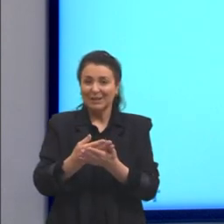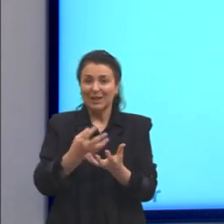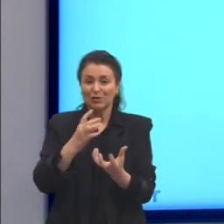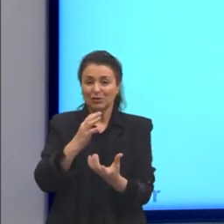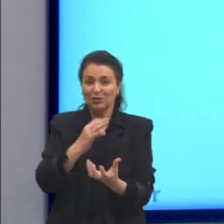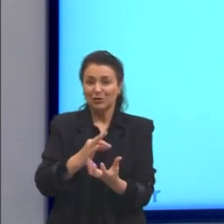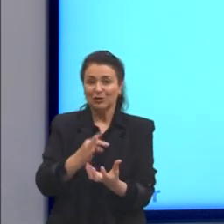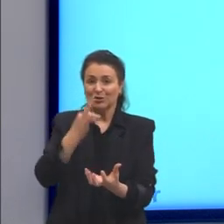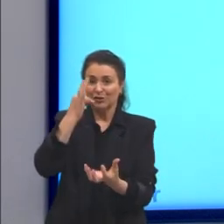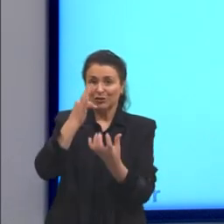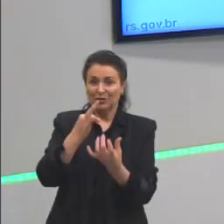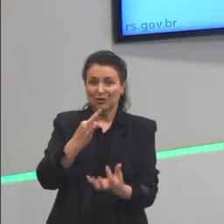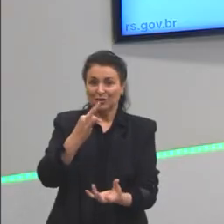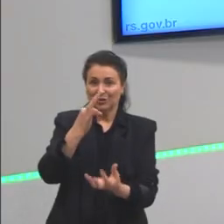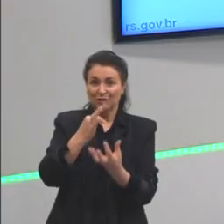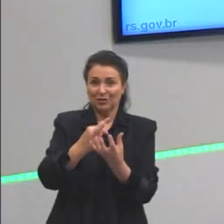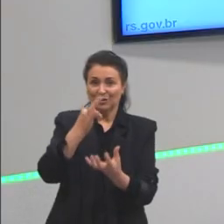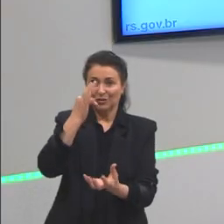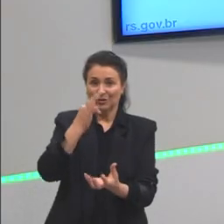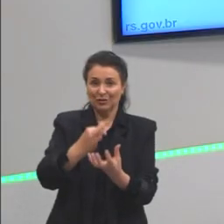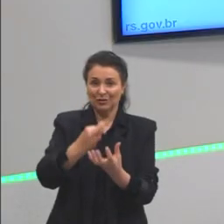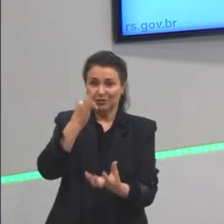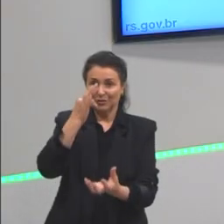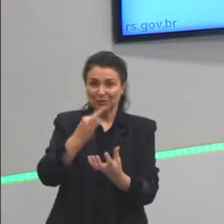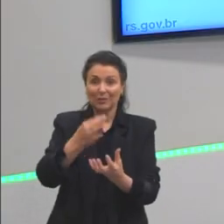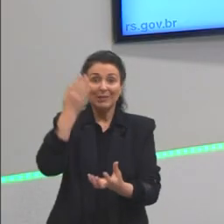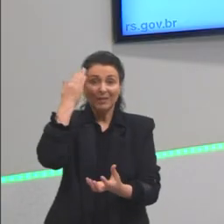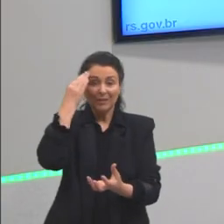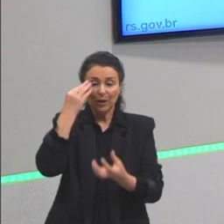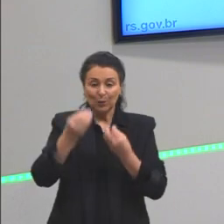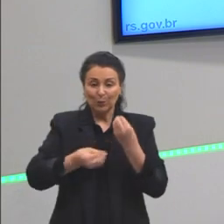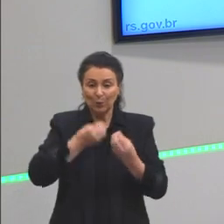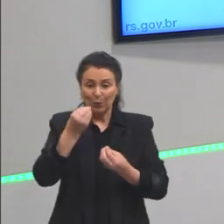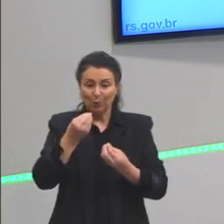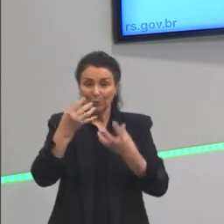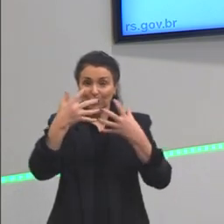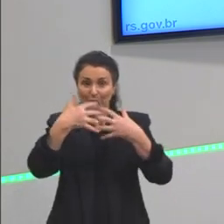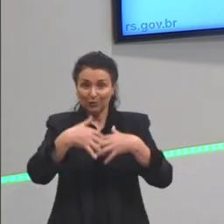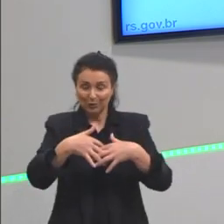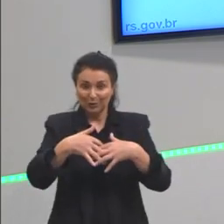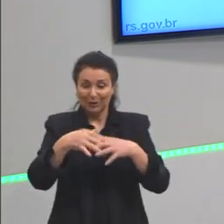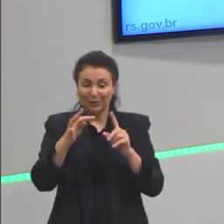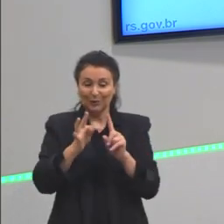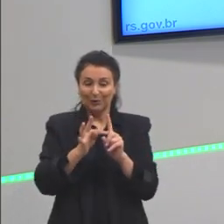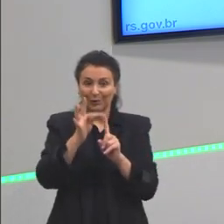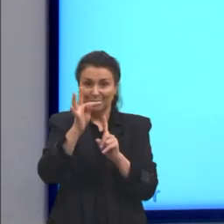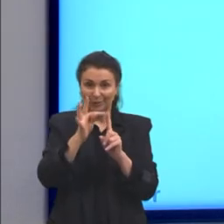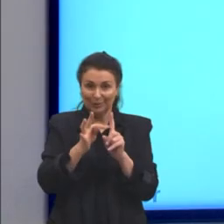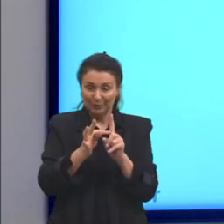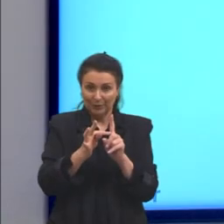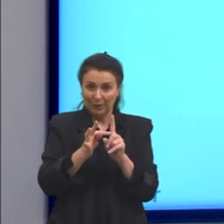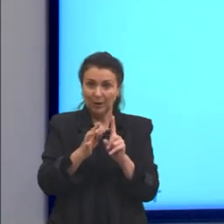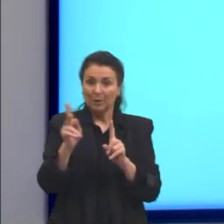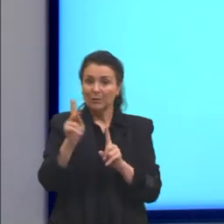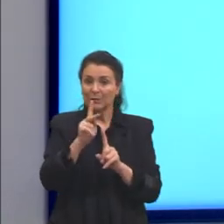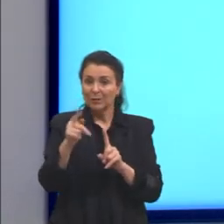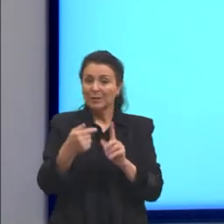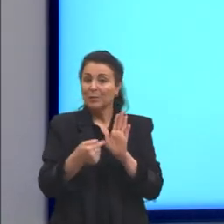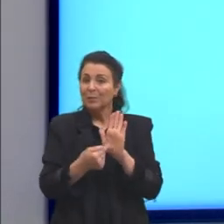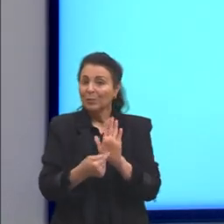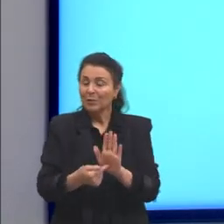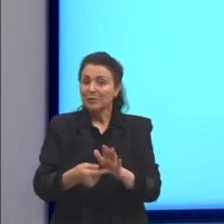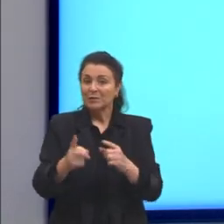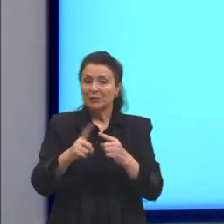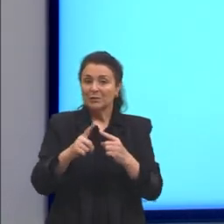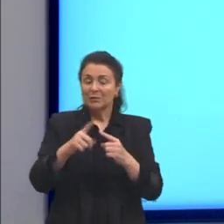como que funciona o termômetro. A gente vai entender. Aqui, estou só mostrando para vocês os tipos. E